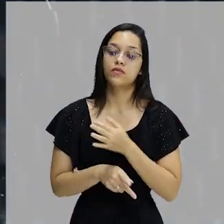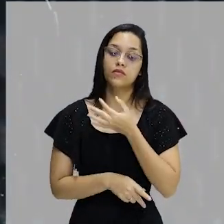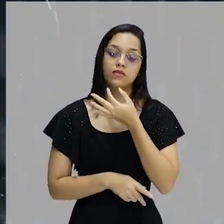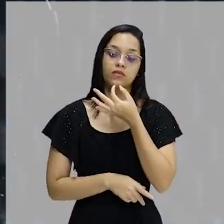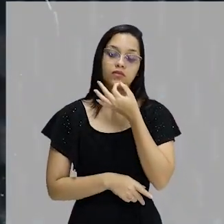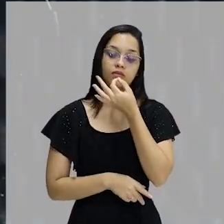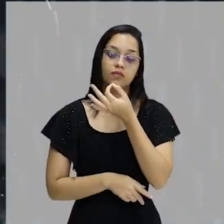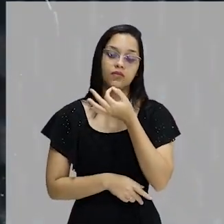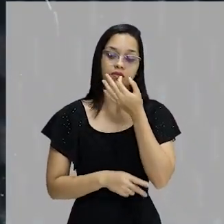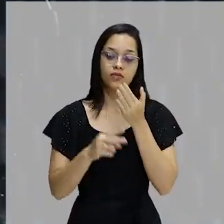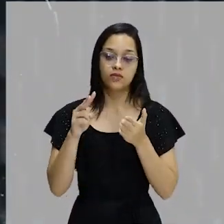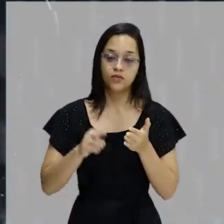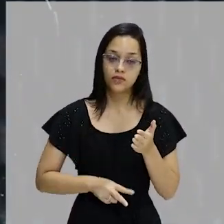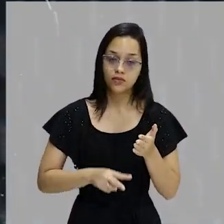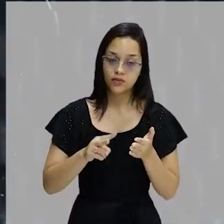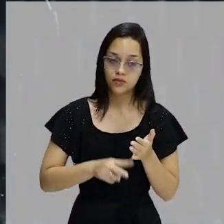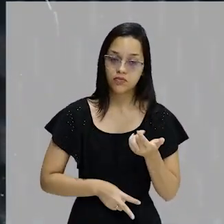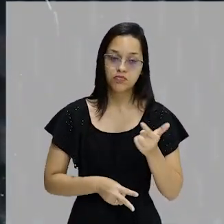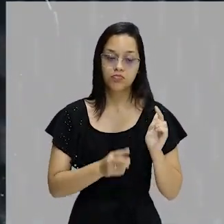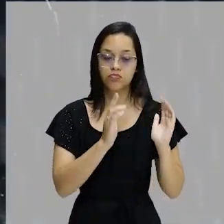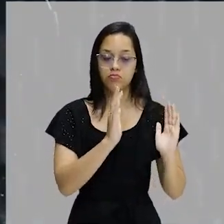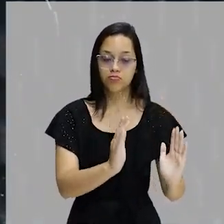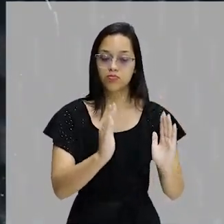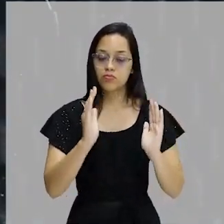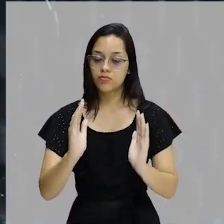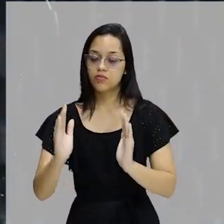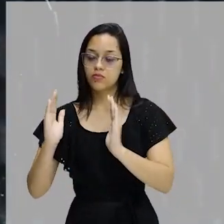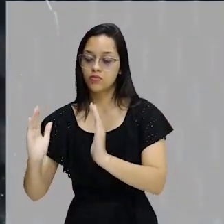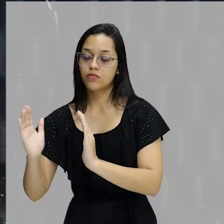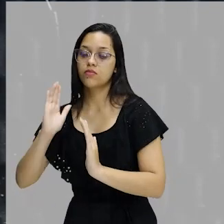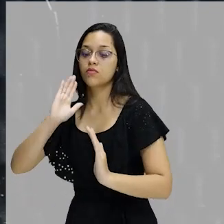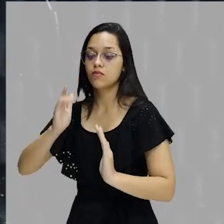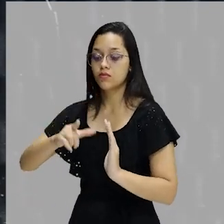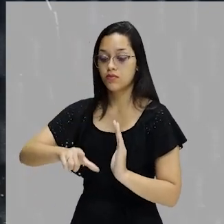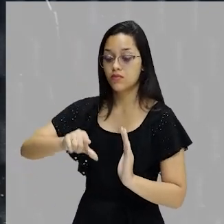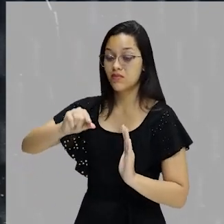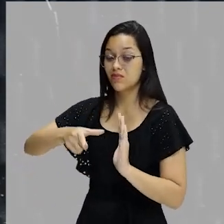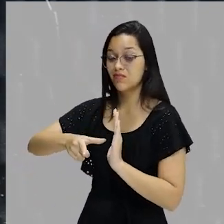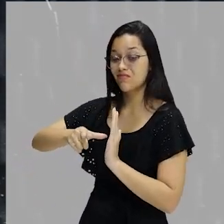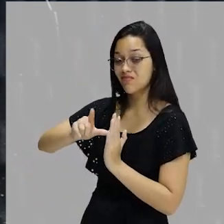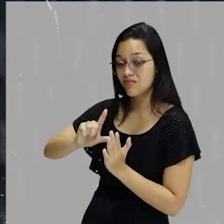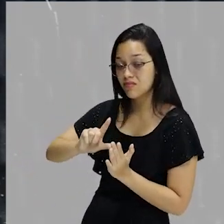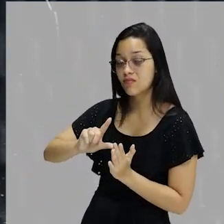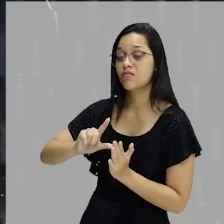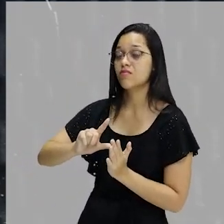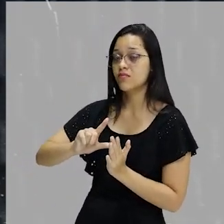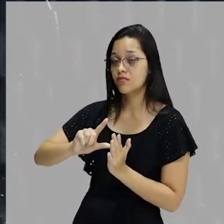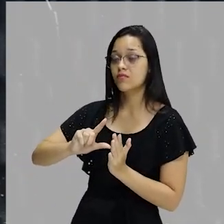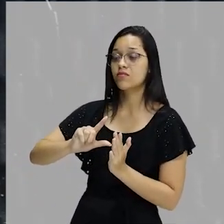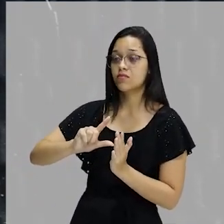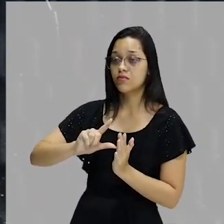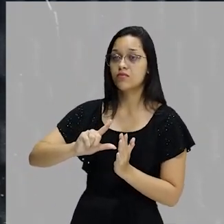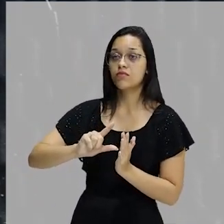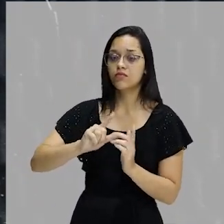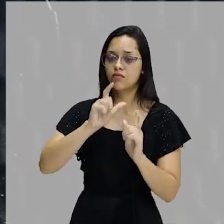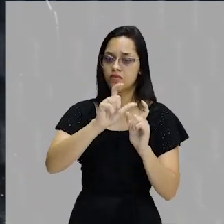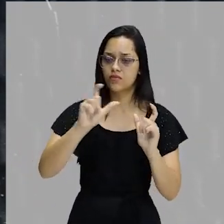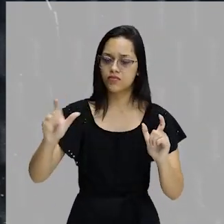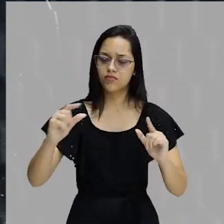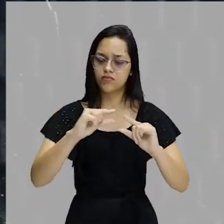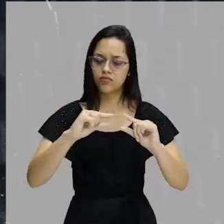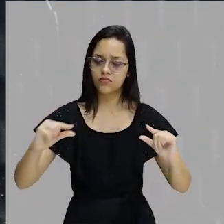Possibilita ao leitor seu próprio percurso de leitura sem seguir sequência pré-determinada. A gente já explicou isso aí, né? Fechando aquelas palavras